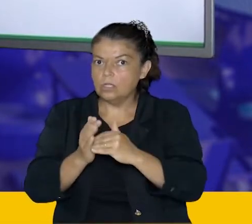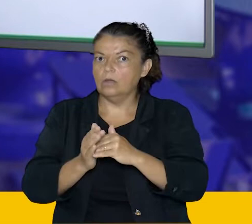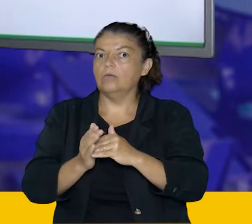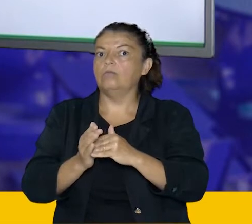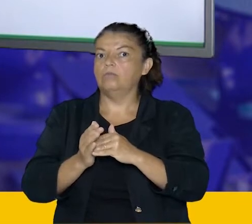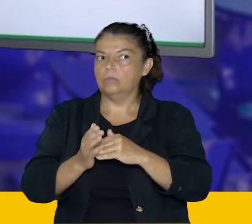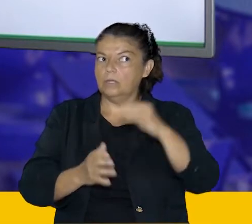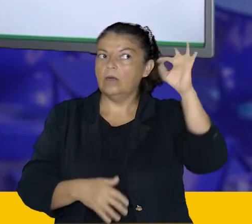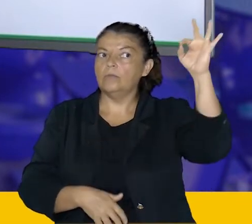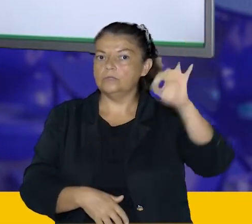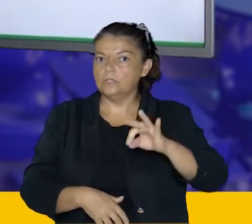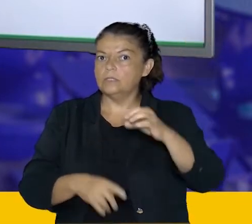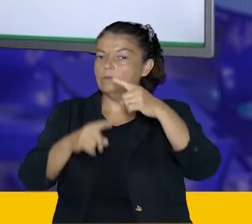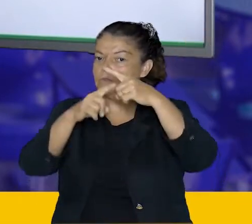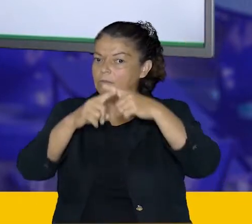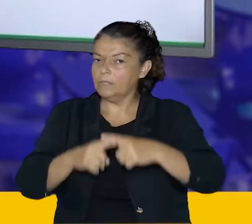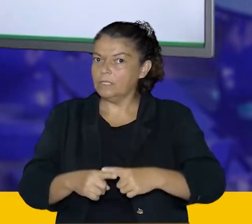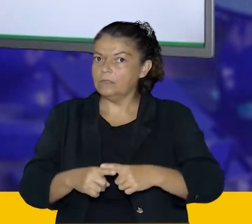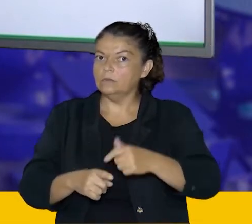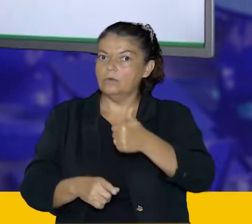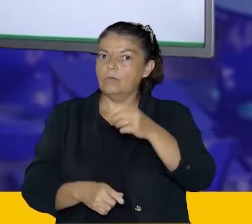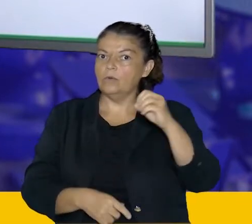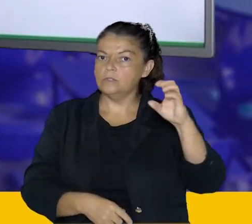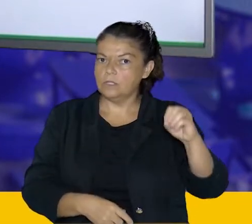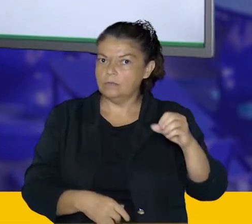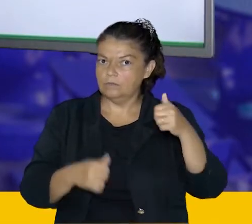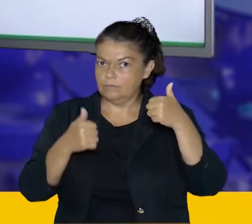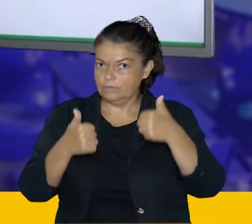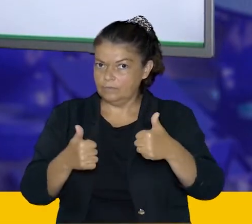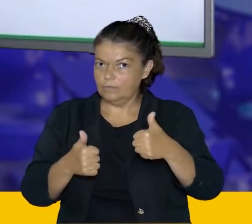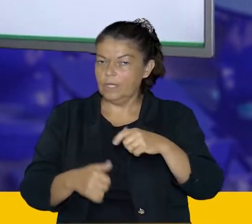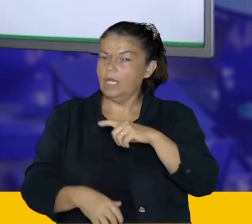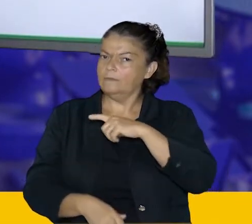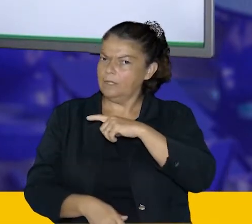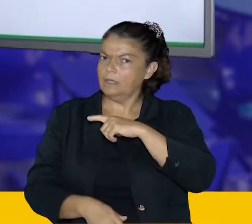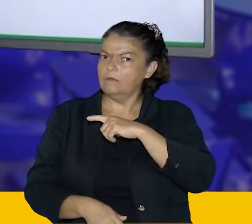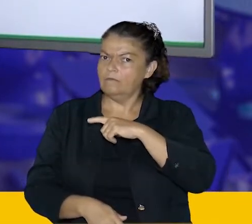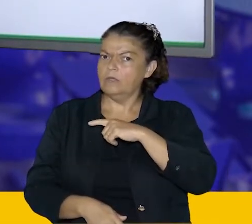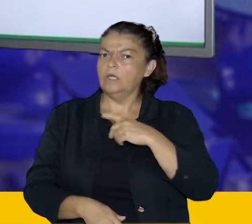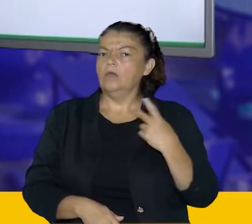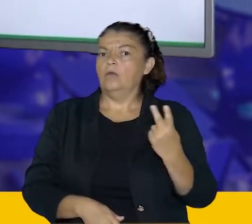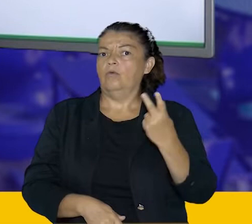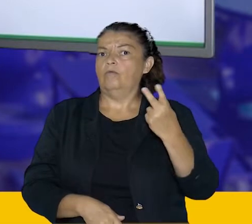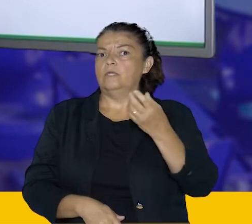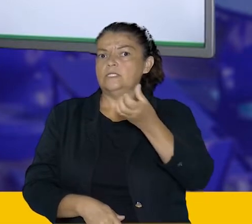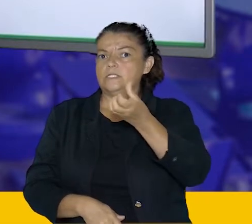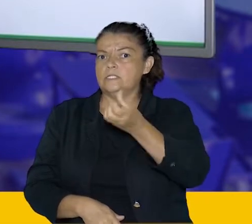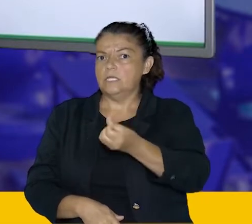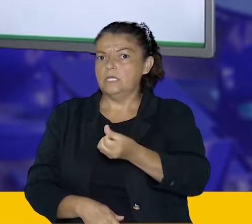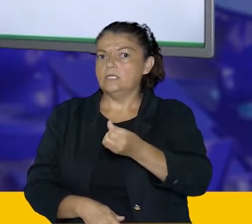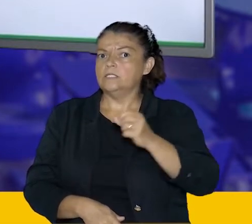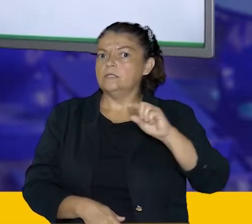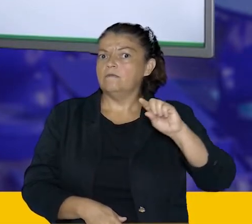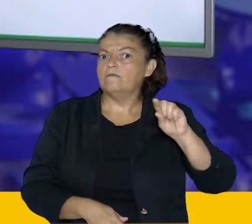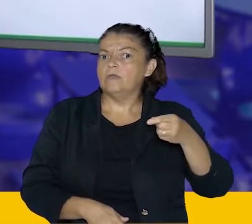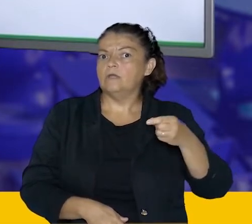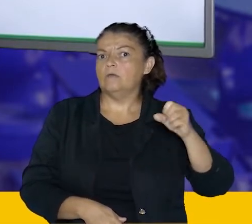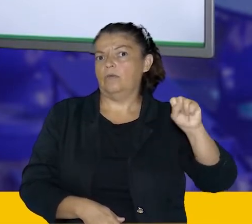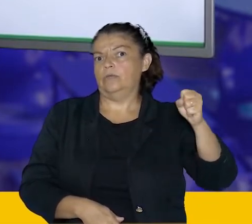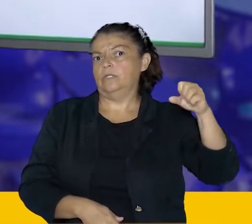fazendo a razão e multiplicando por 100. Então a gente obteve aí o valor de 6,89.